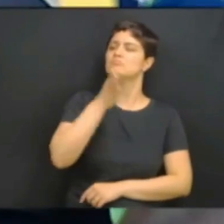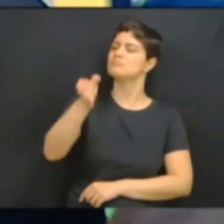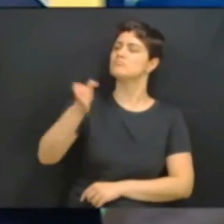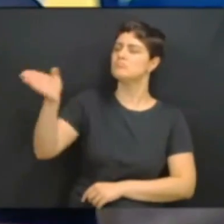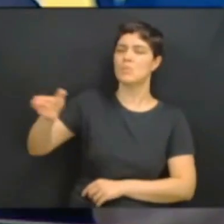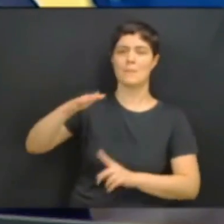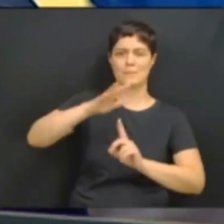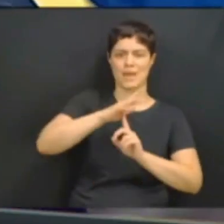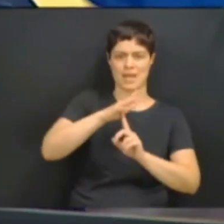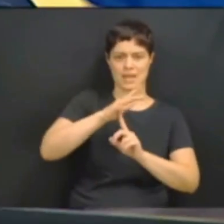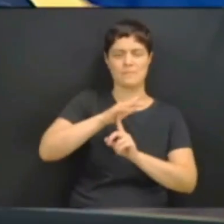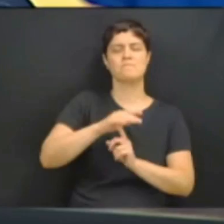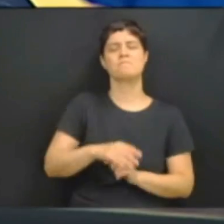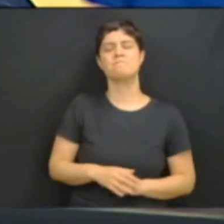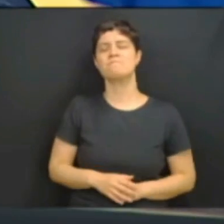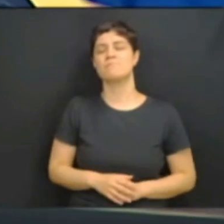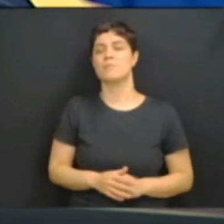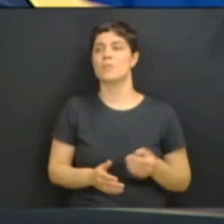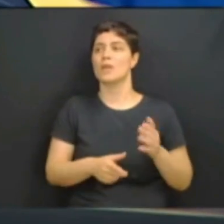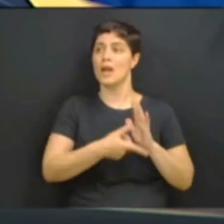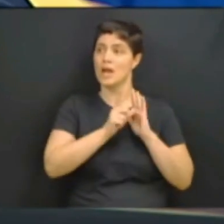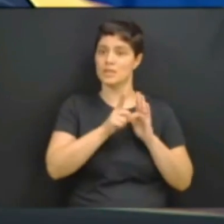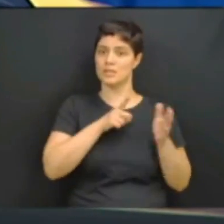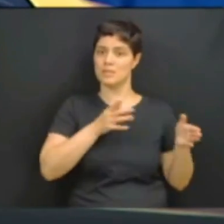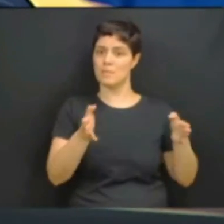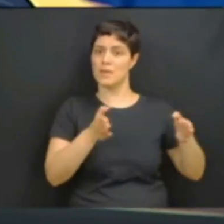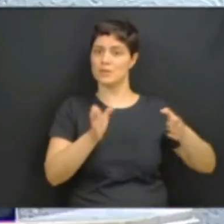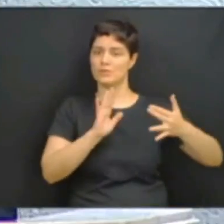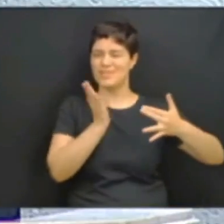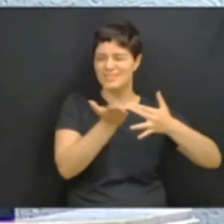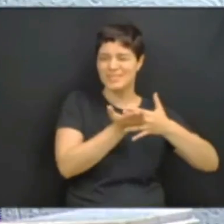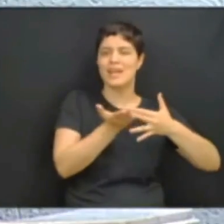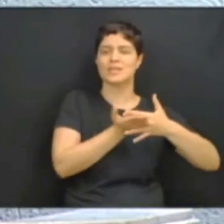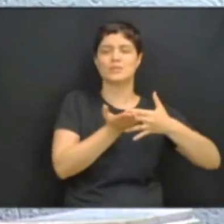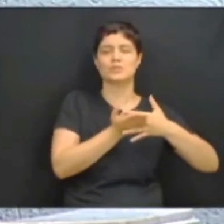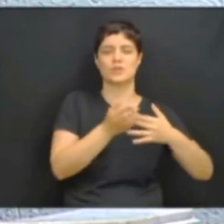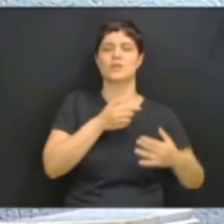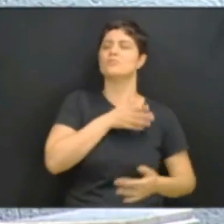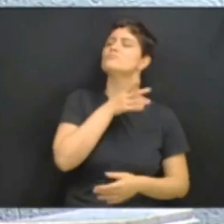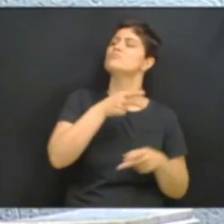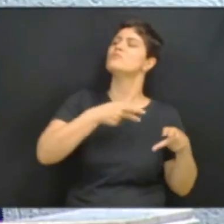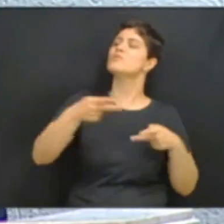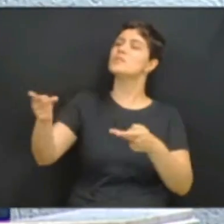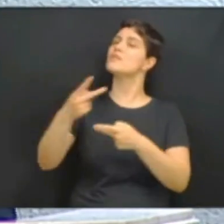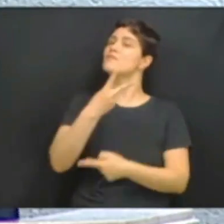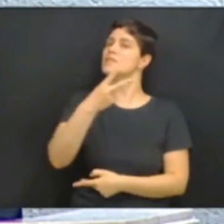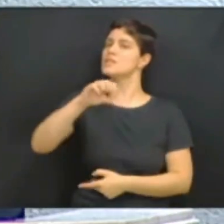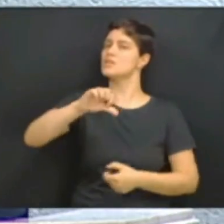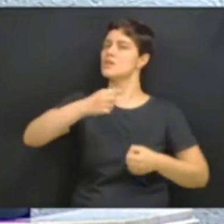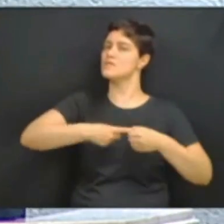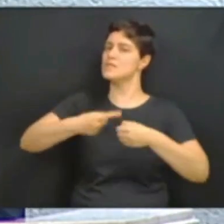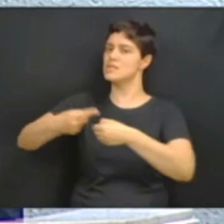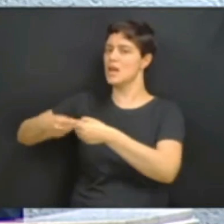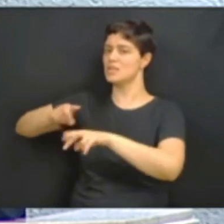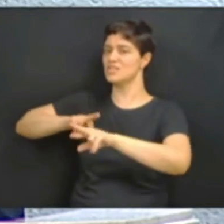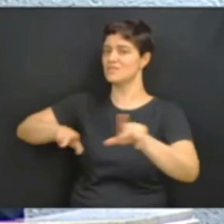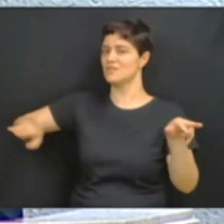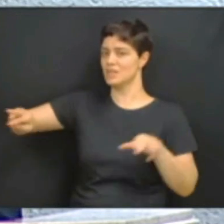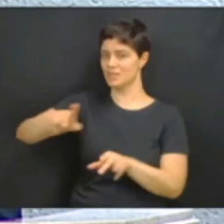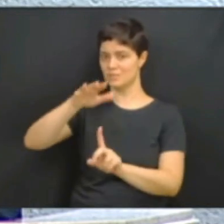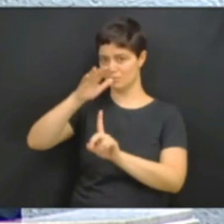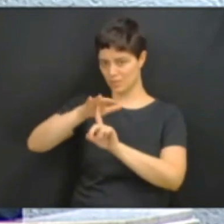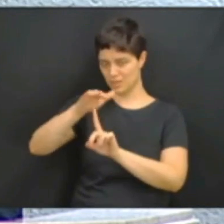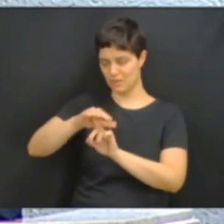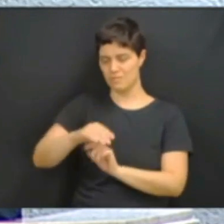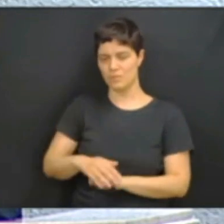municípios do Paraná, conversando com prefeitos, vereadores, lideranças políticas. E o que eu mais ouvi